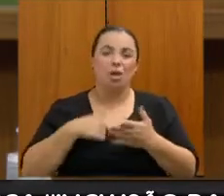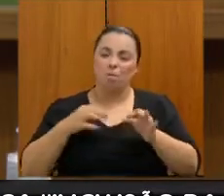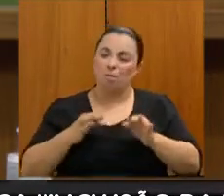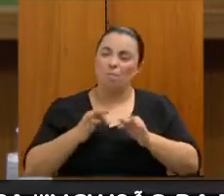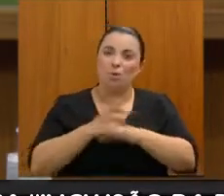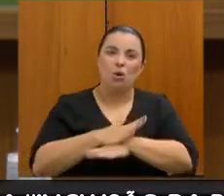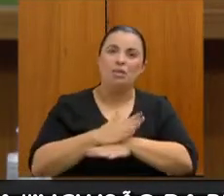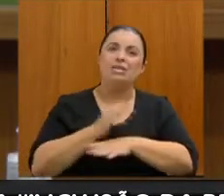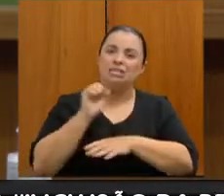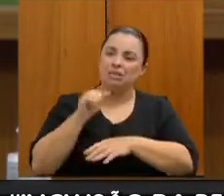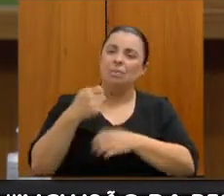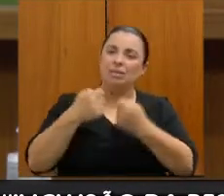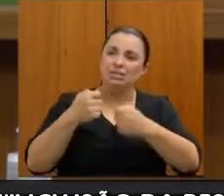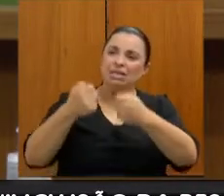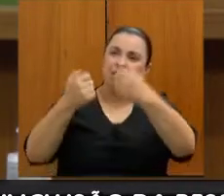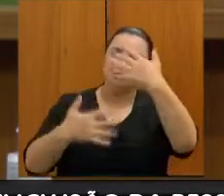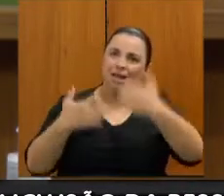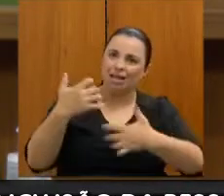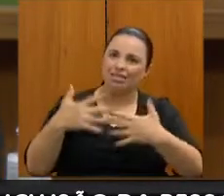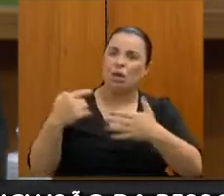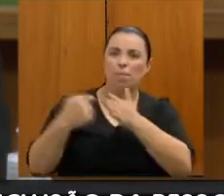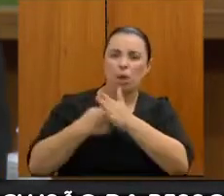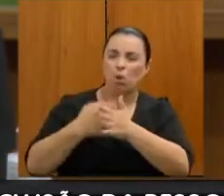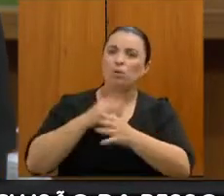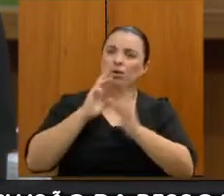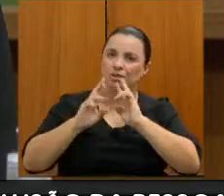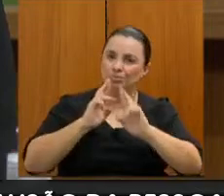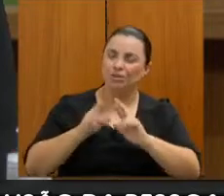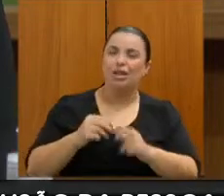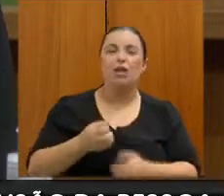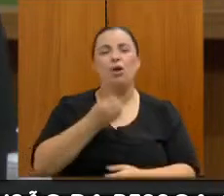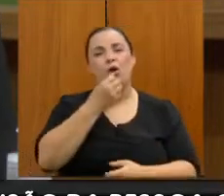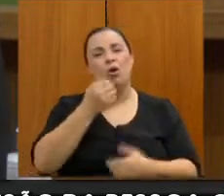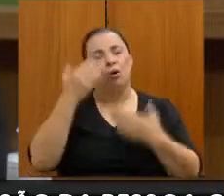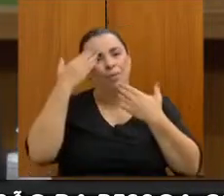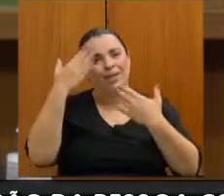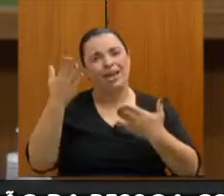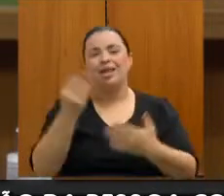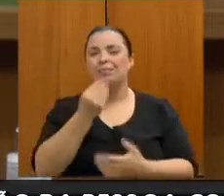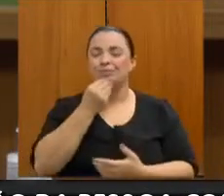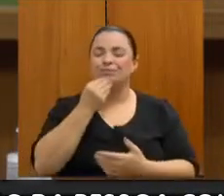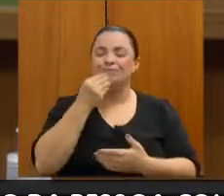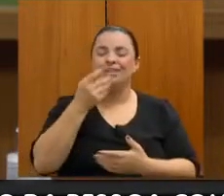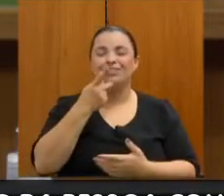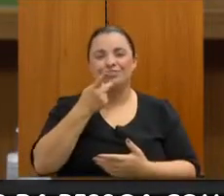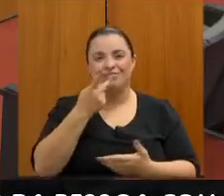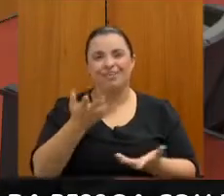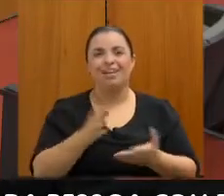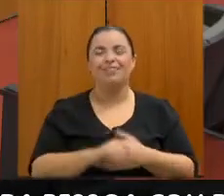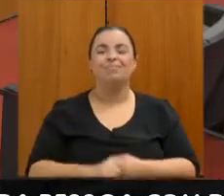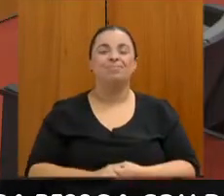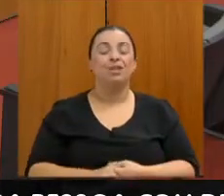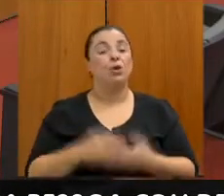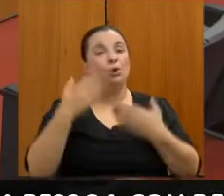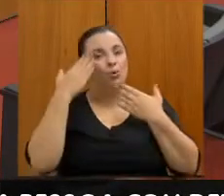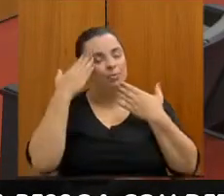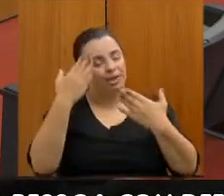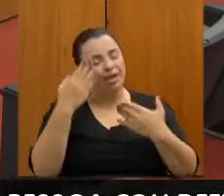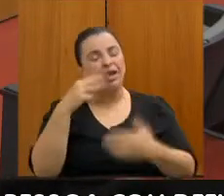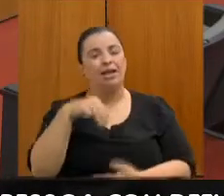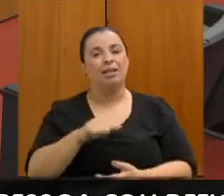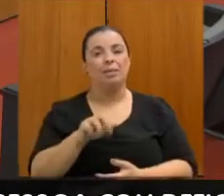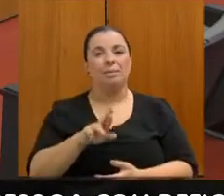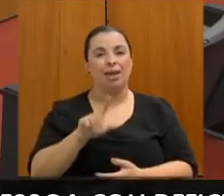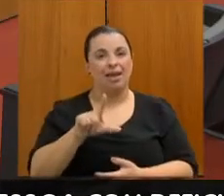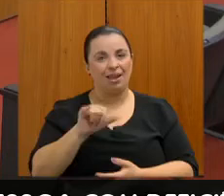esclarecimento e qualquer pergunta. e muito obrigada pela oportunidade, deputado. Muito obrigado, Marli, que é